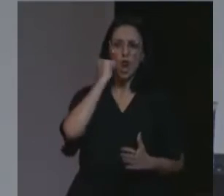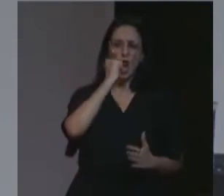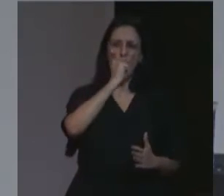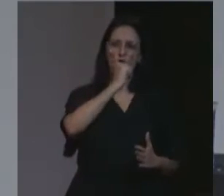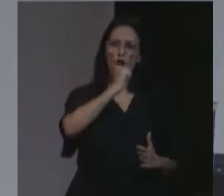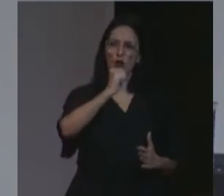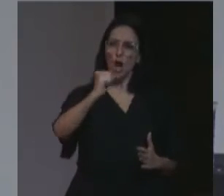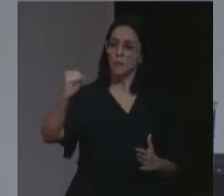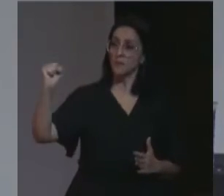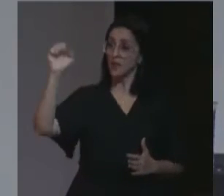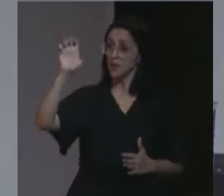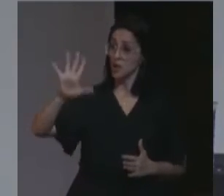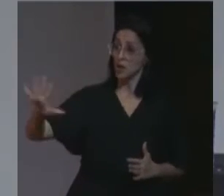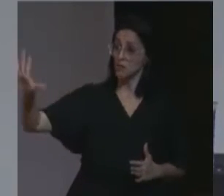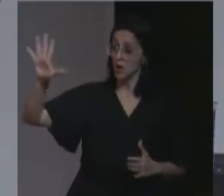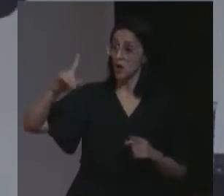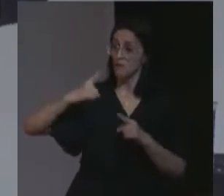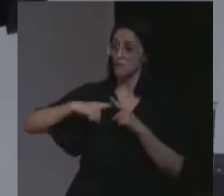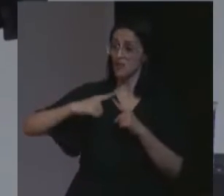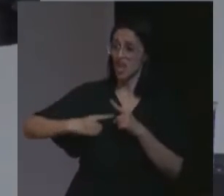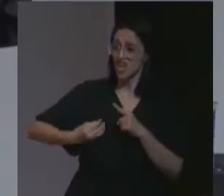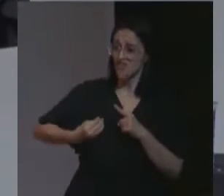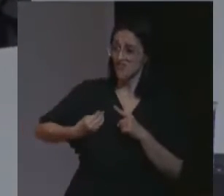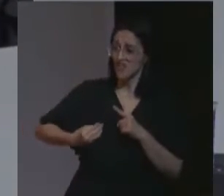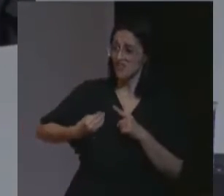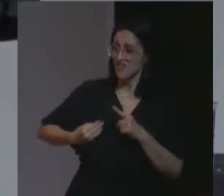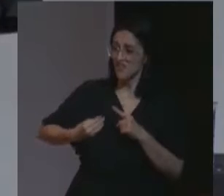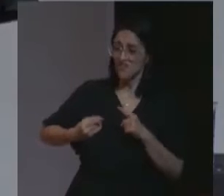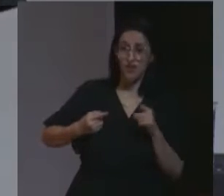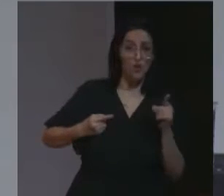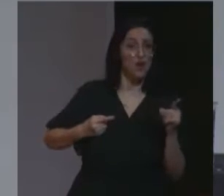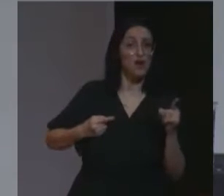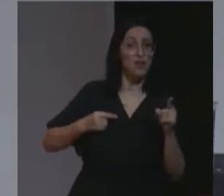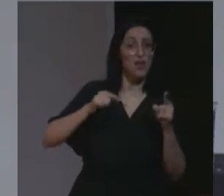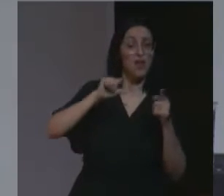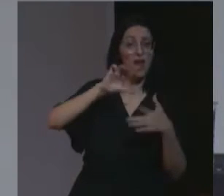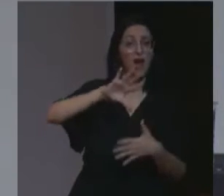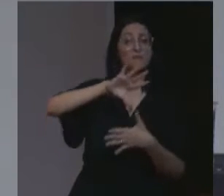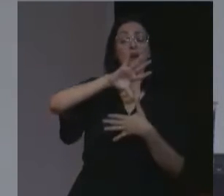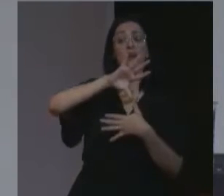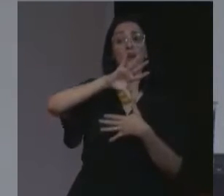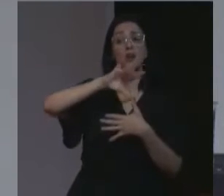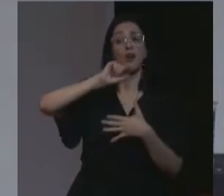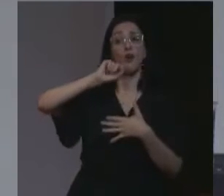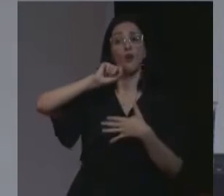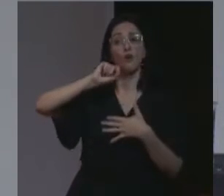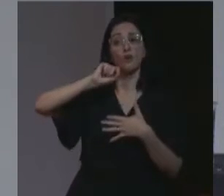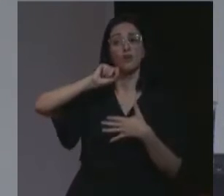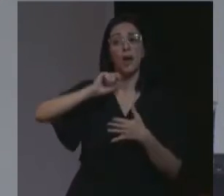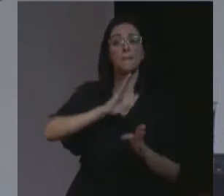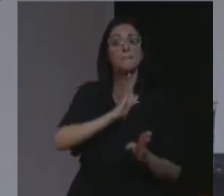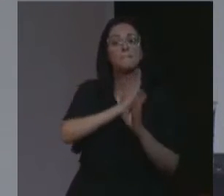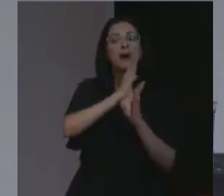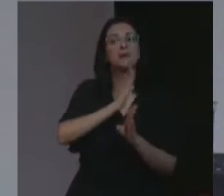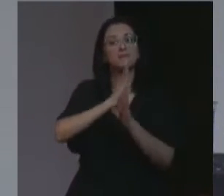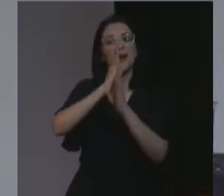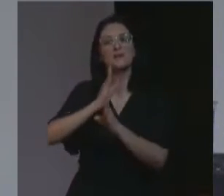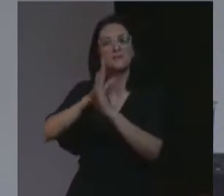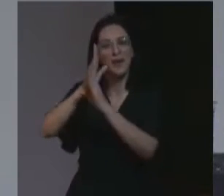da máxima violência, foi vivida na América, nos chamados, grandes descobrimentos,